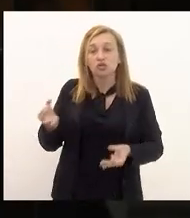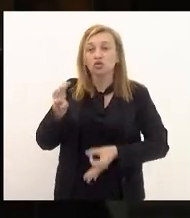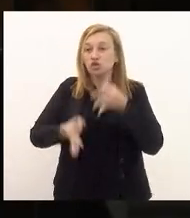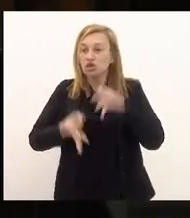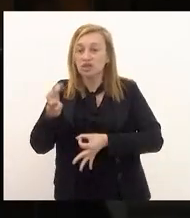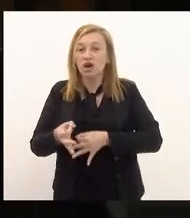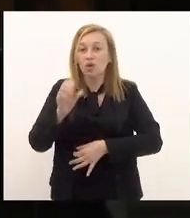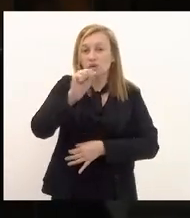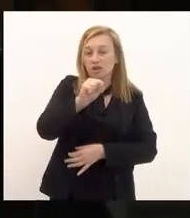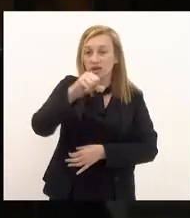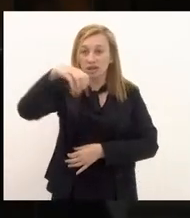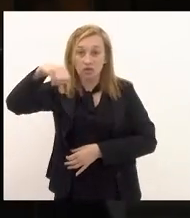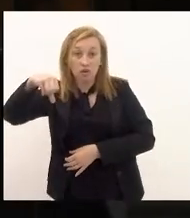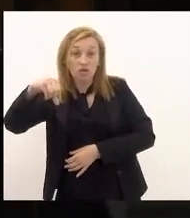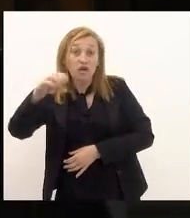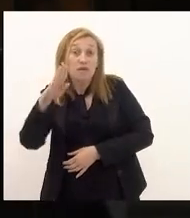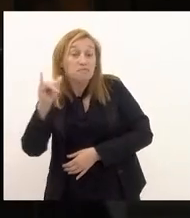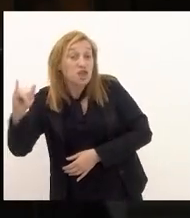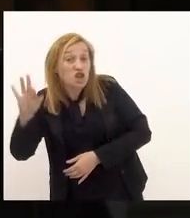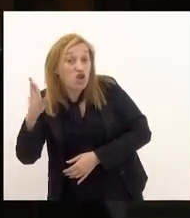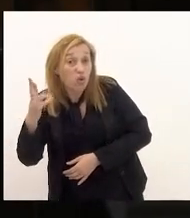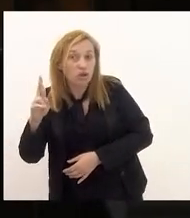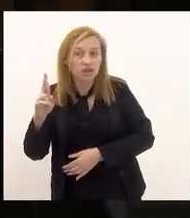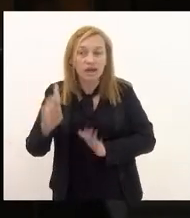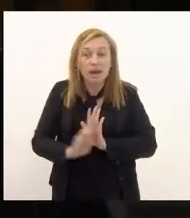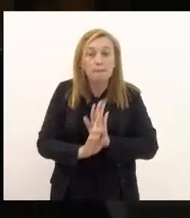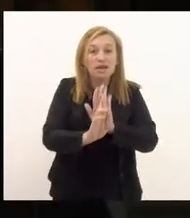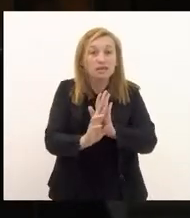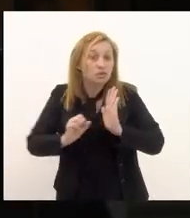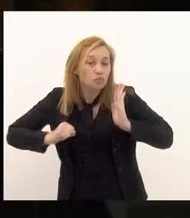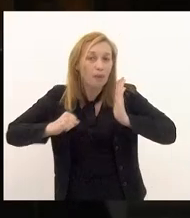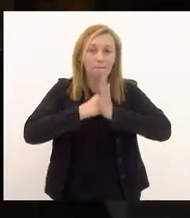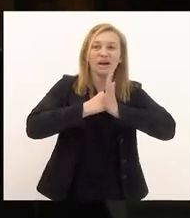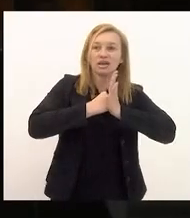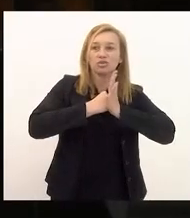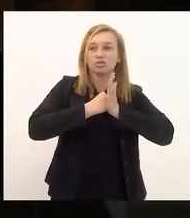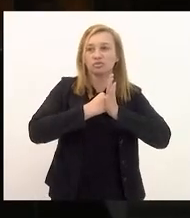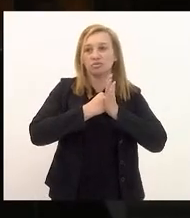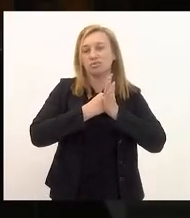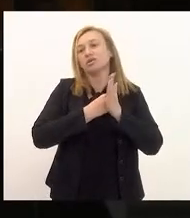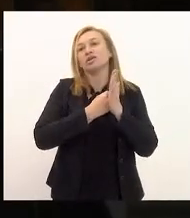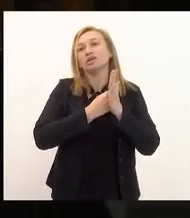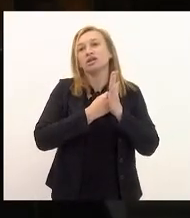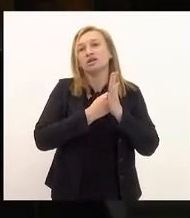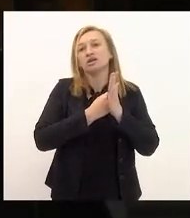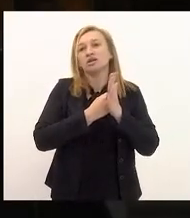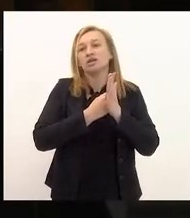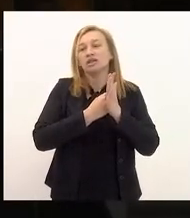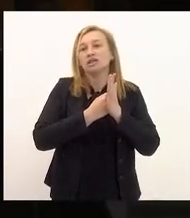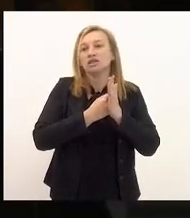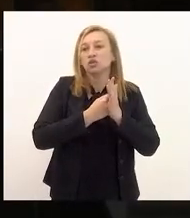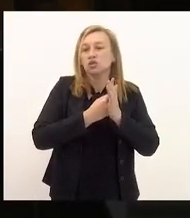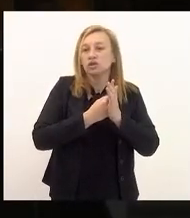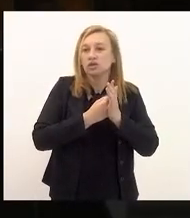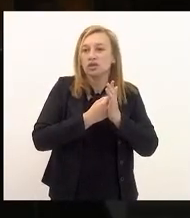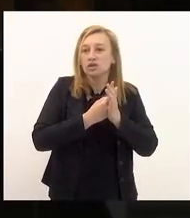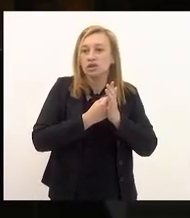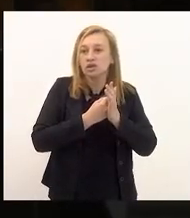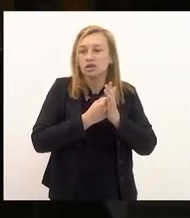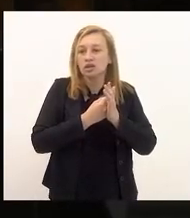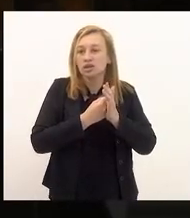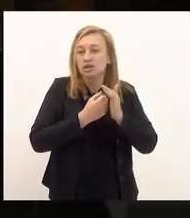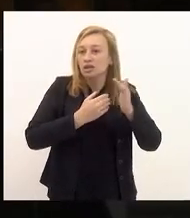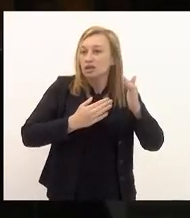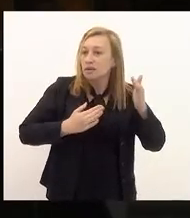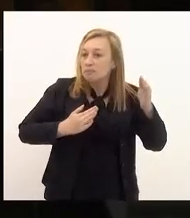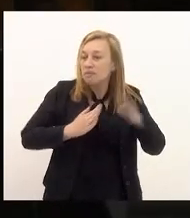bilhões o que representa um impacto de extrapolar os 30